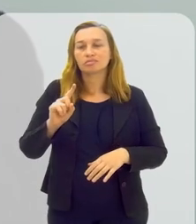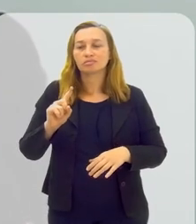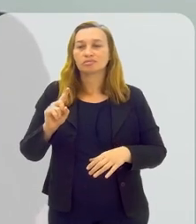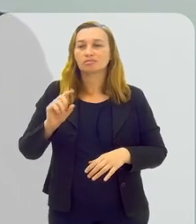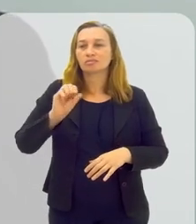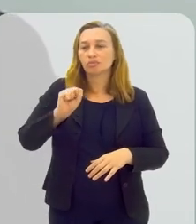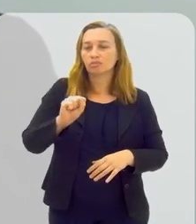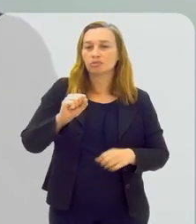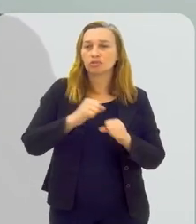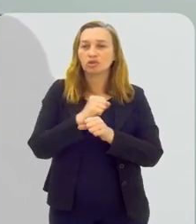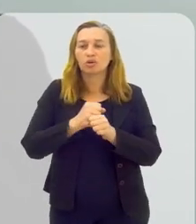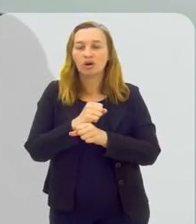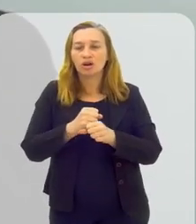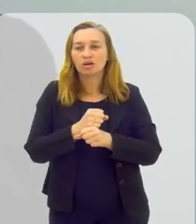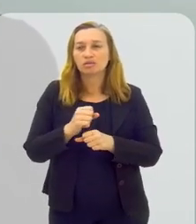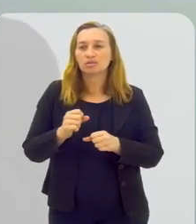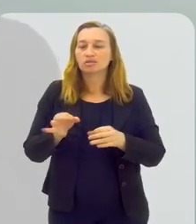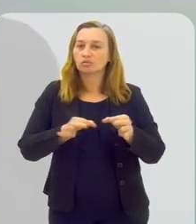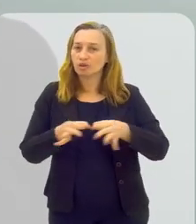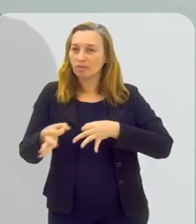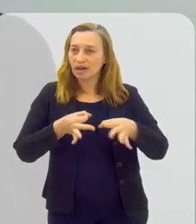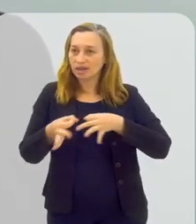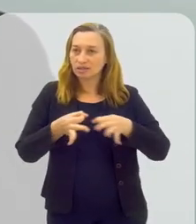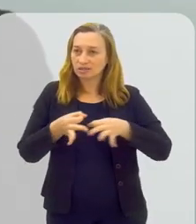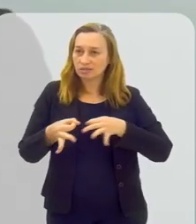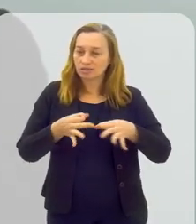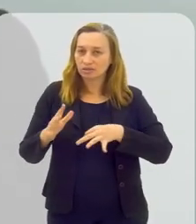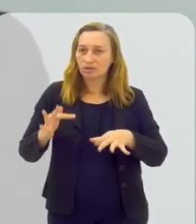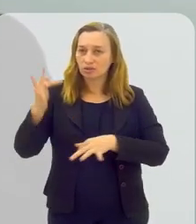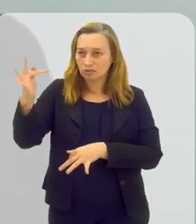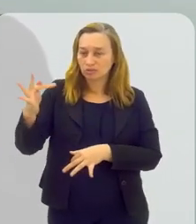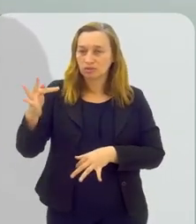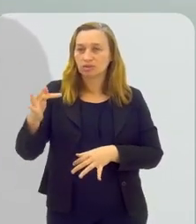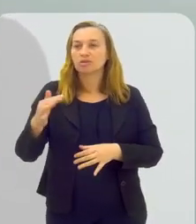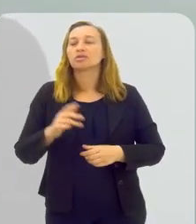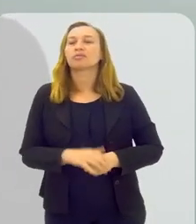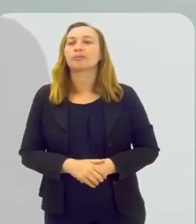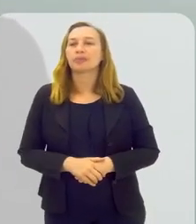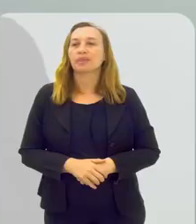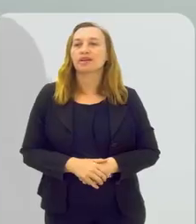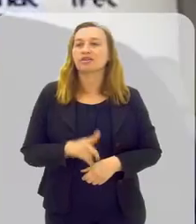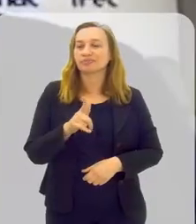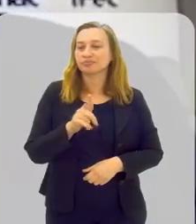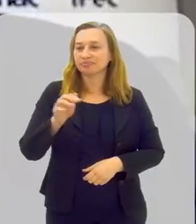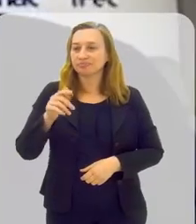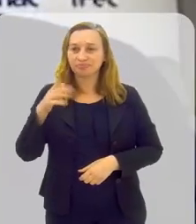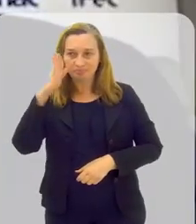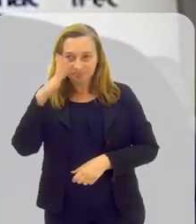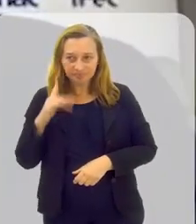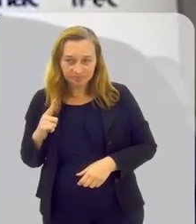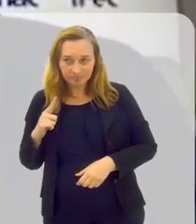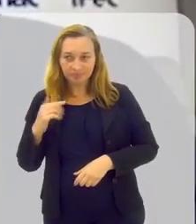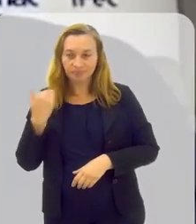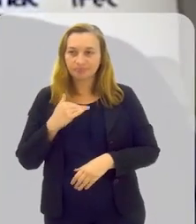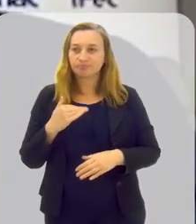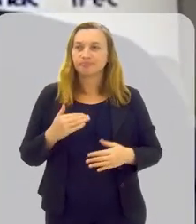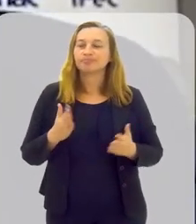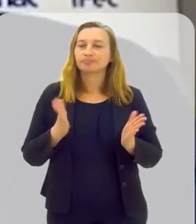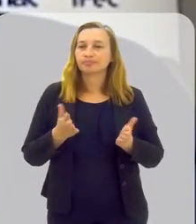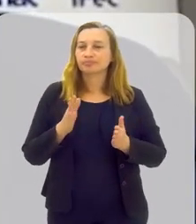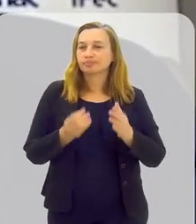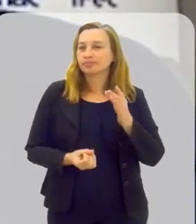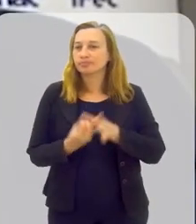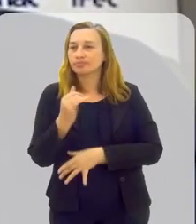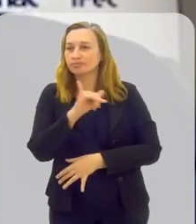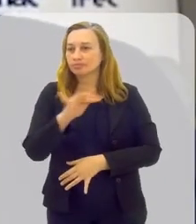o que está previsto e como é que vocês têm atuado nesse desenho da agenda 2030? Olha, Geisa, a década da ação já começou quando surge